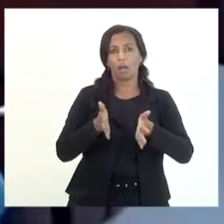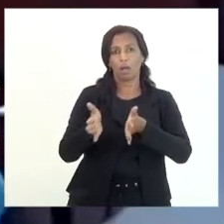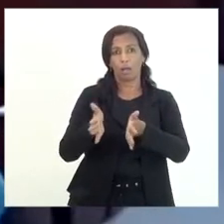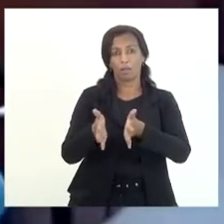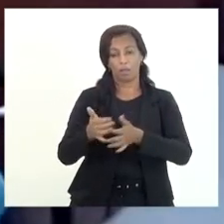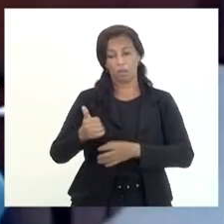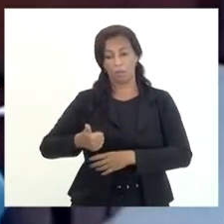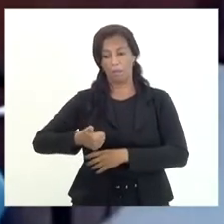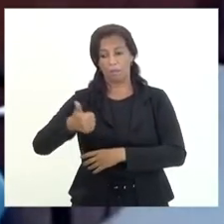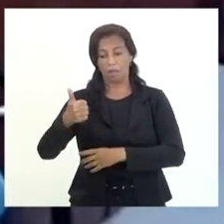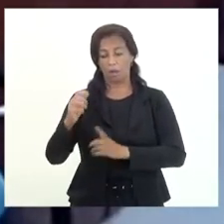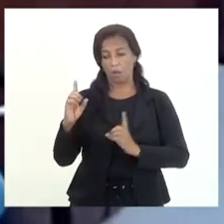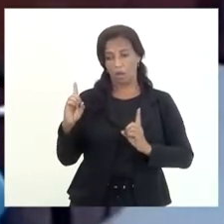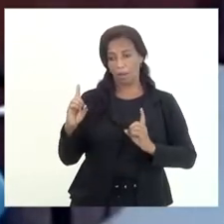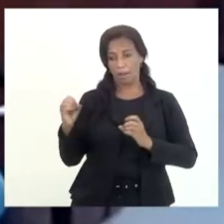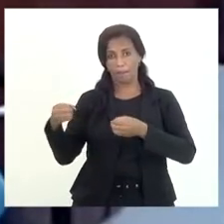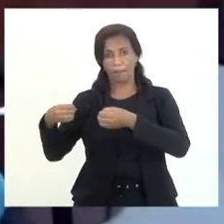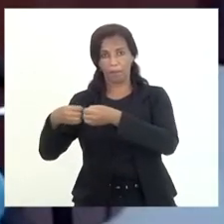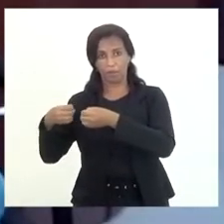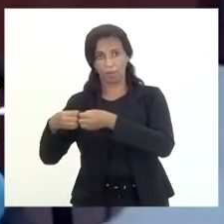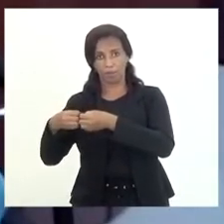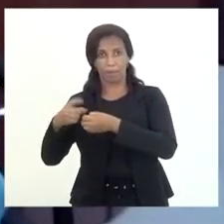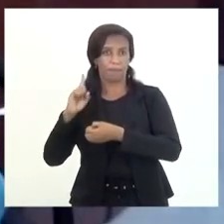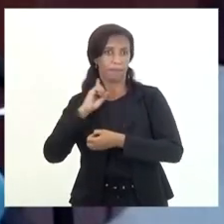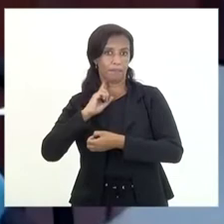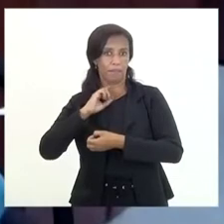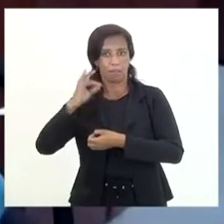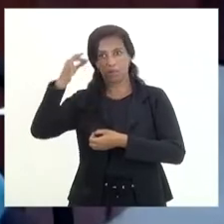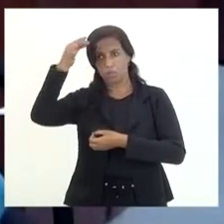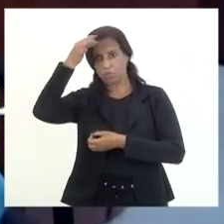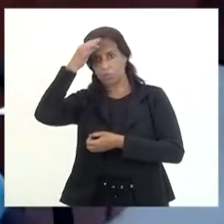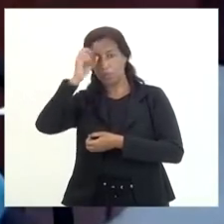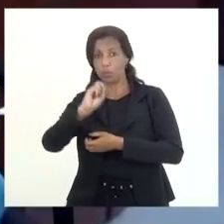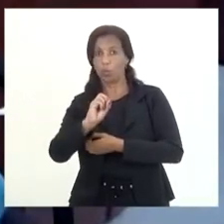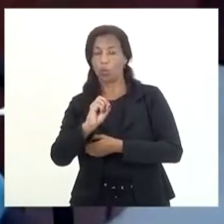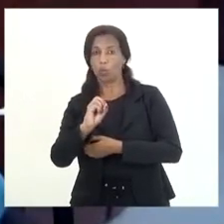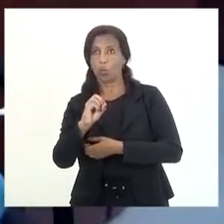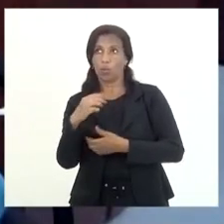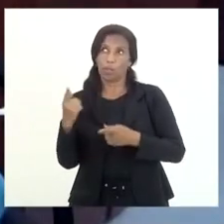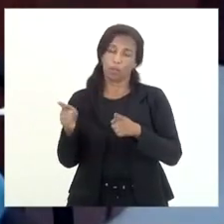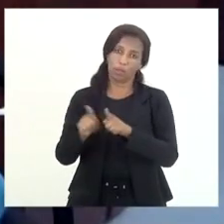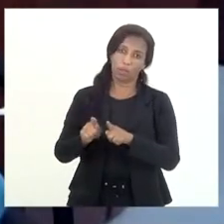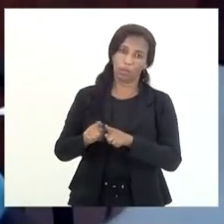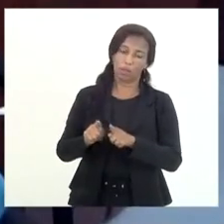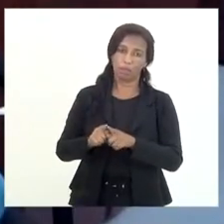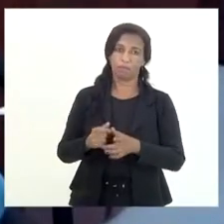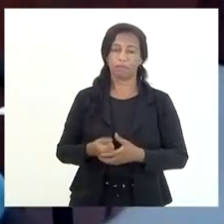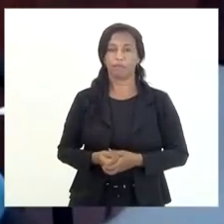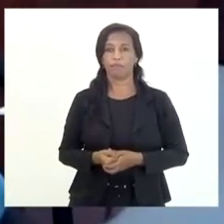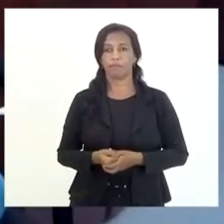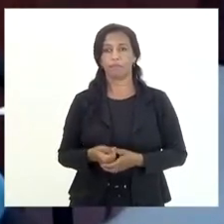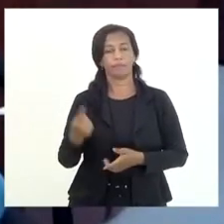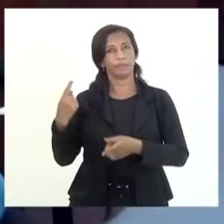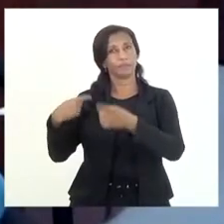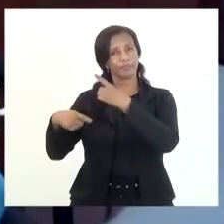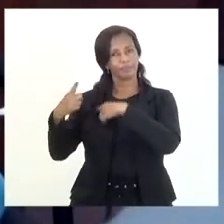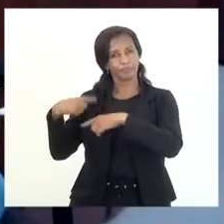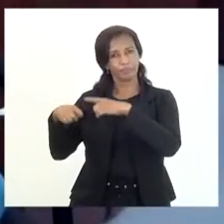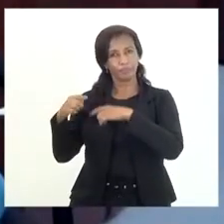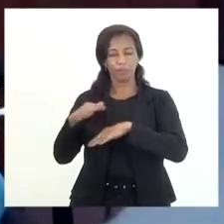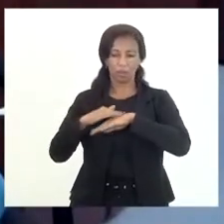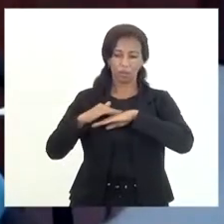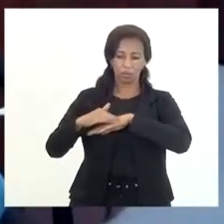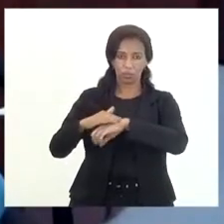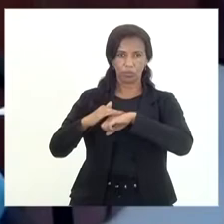cenário seria nos aproximarmos de Minas Gerais e Espírito Santo e até na época as